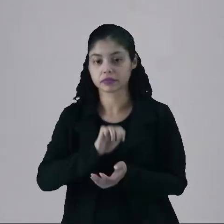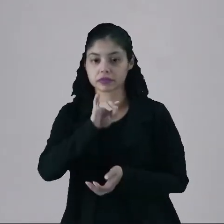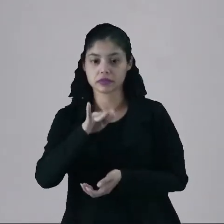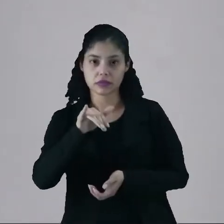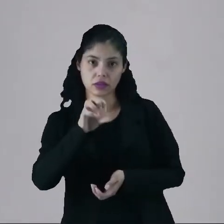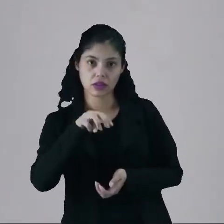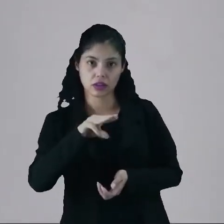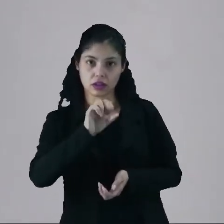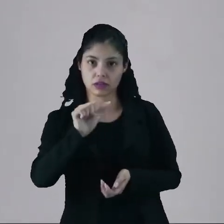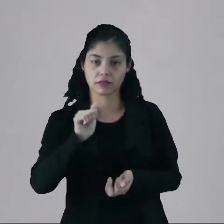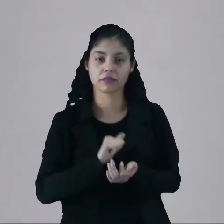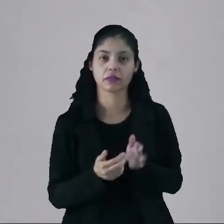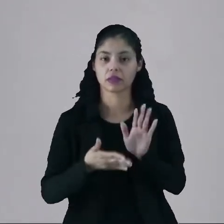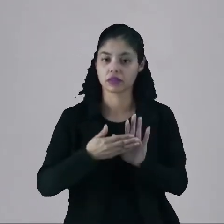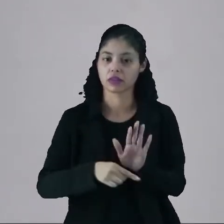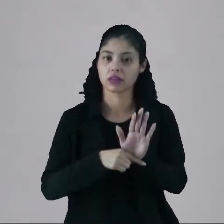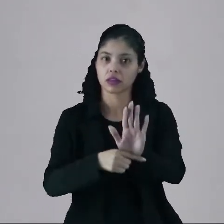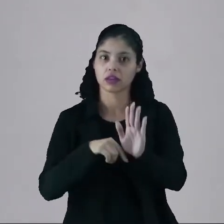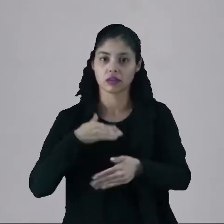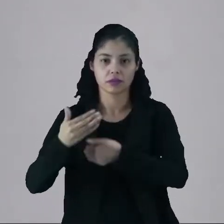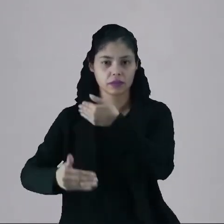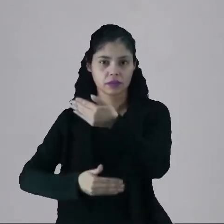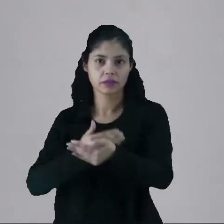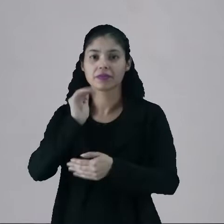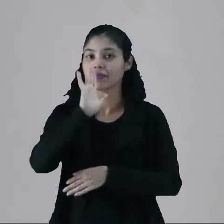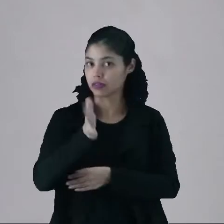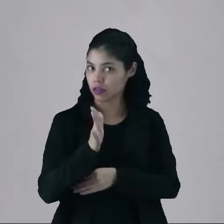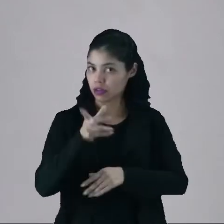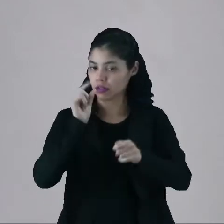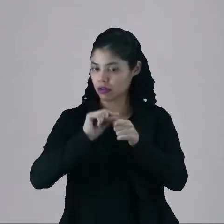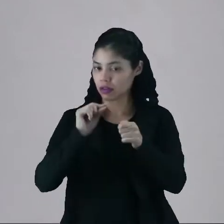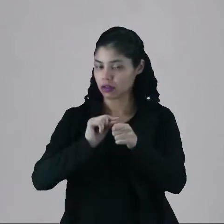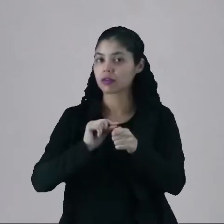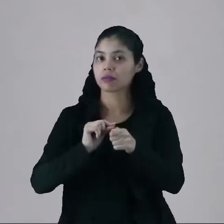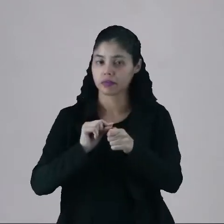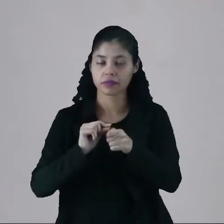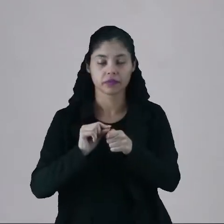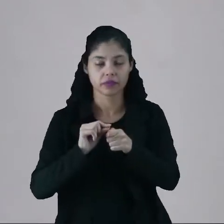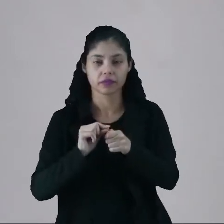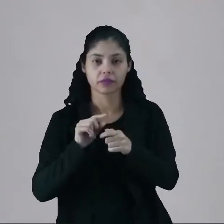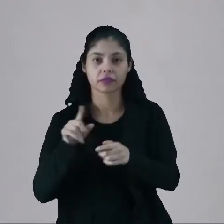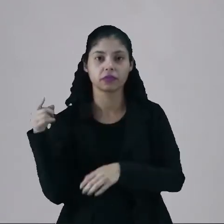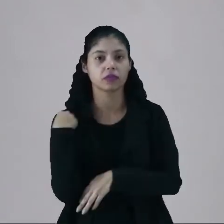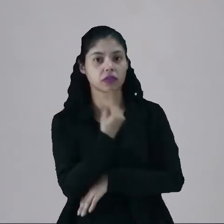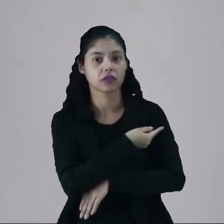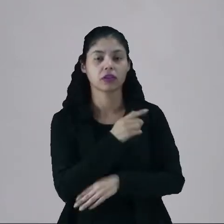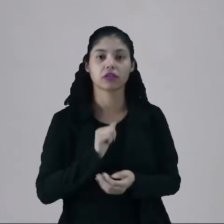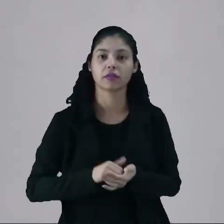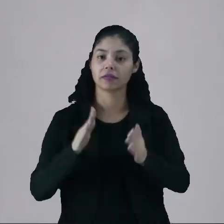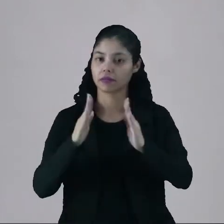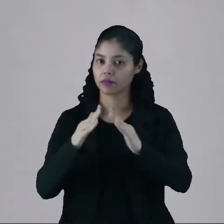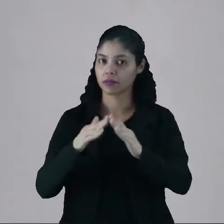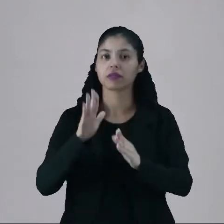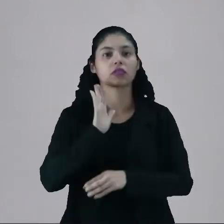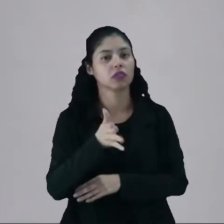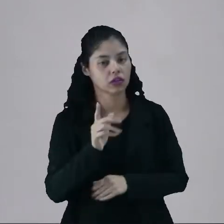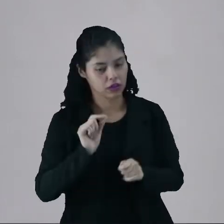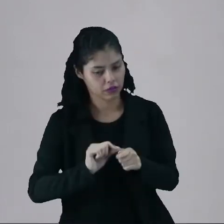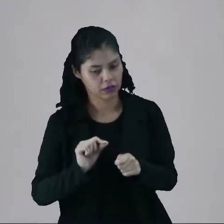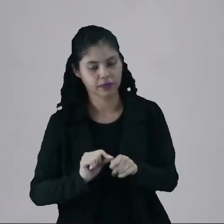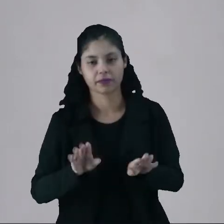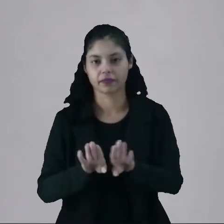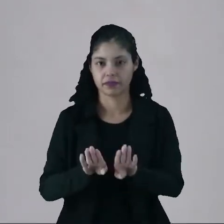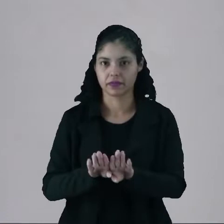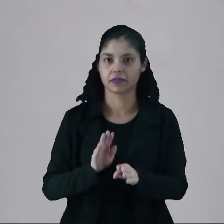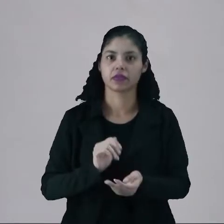biomassa, nós estamos referindo a processo que muitas vezes já fazemos, inclusive, nos nossos quintais, você talvez já tenha feito